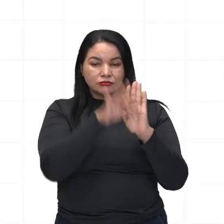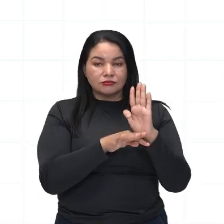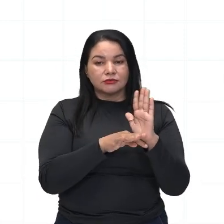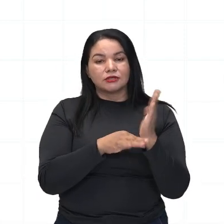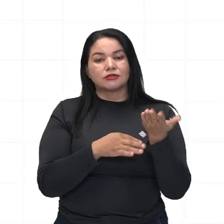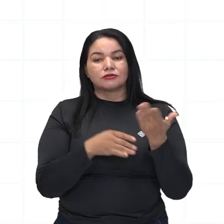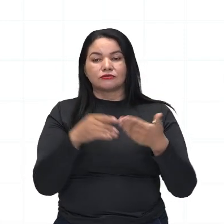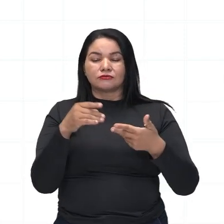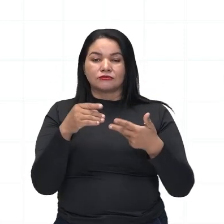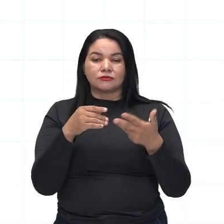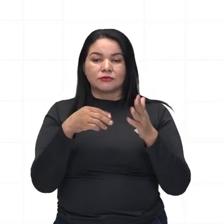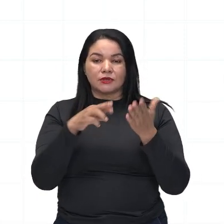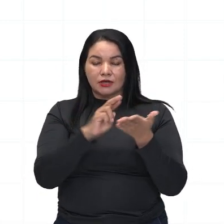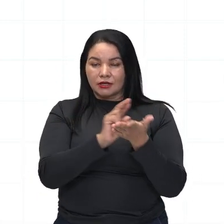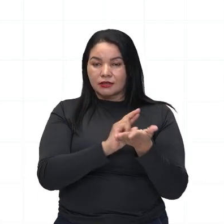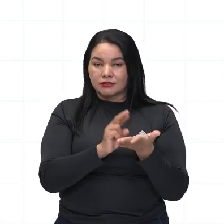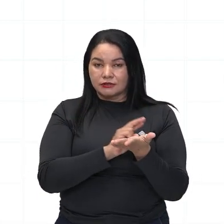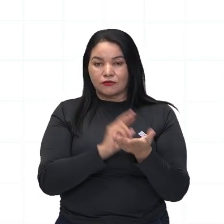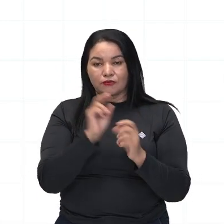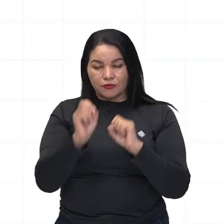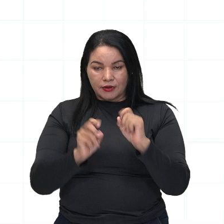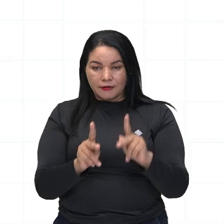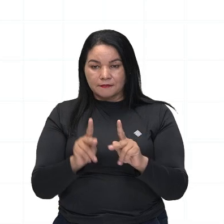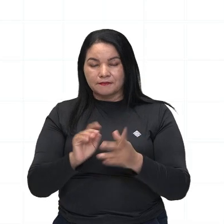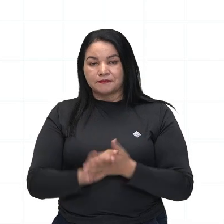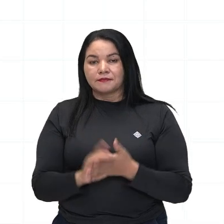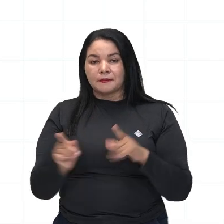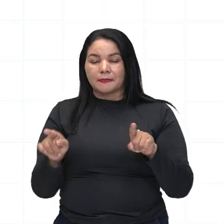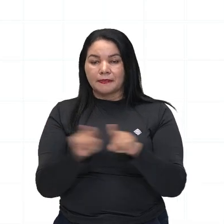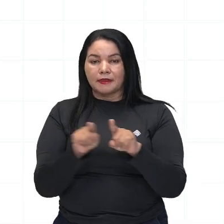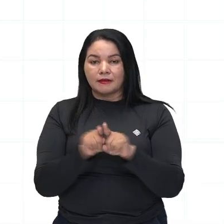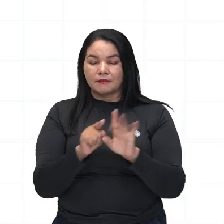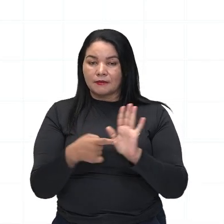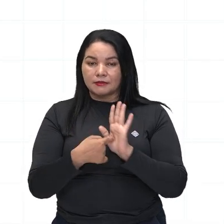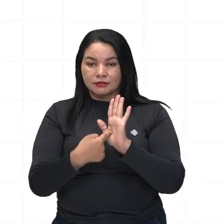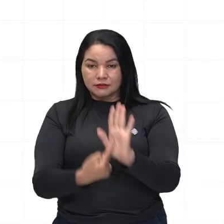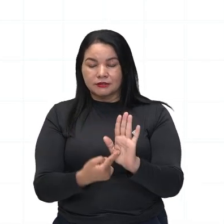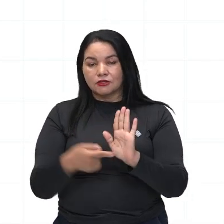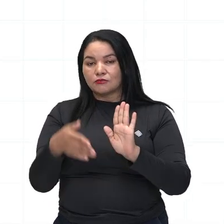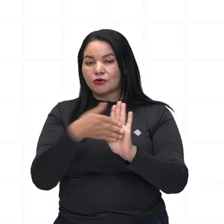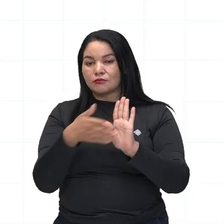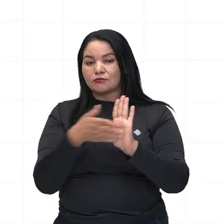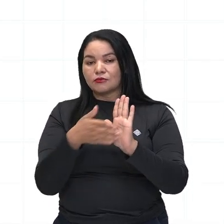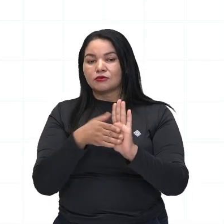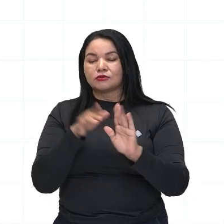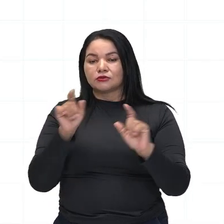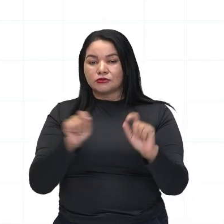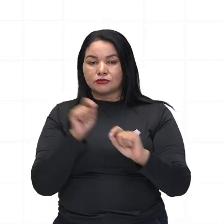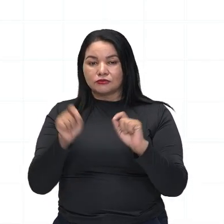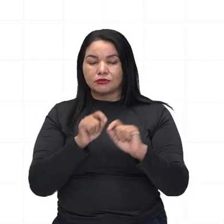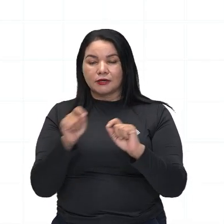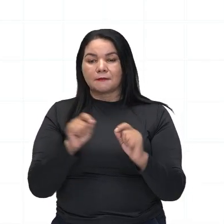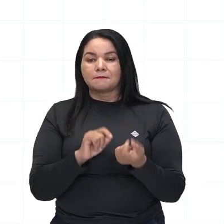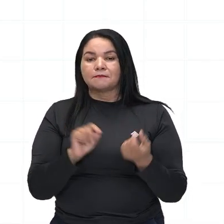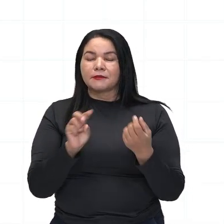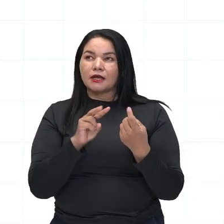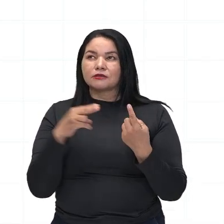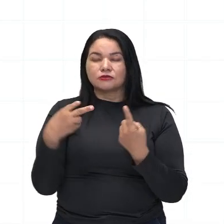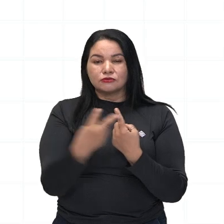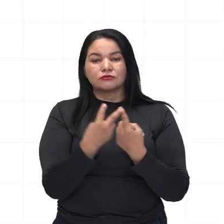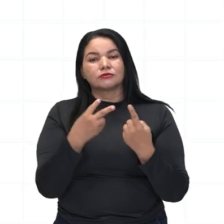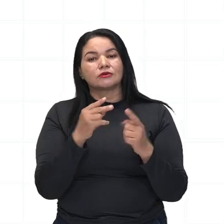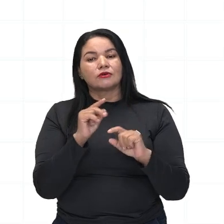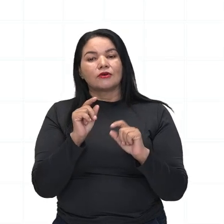só, e também é importante, apresentando proposta de intervenção, exatamente uma solução para o problema que você vai